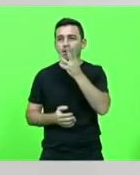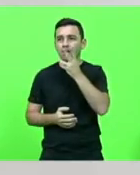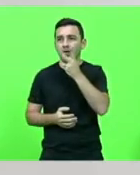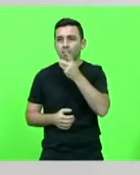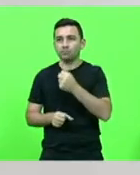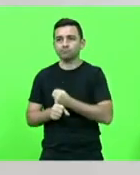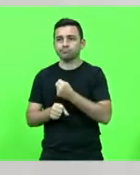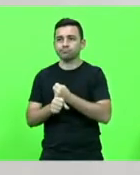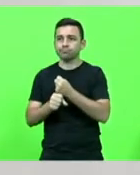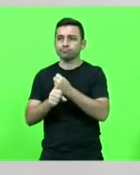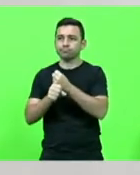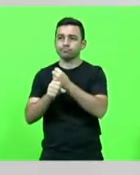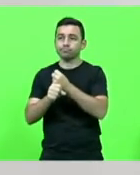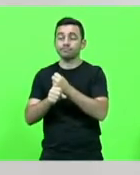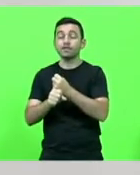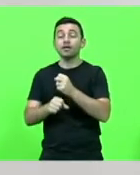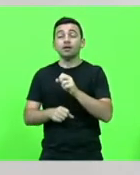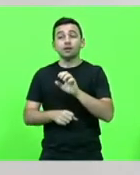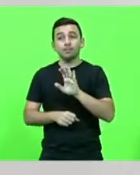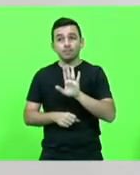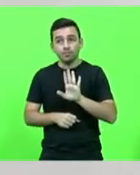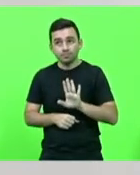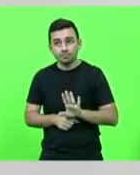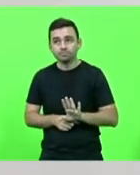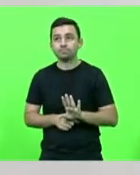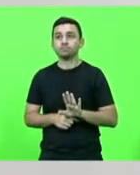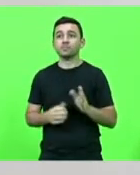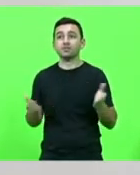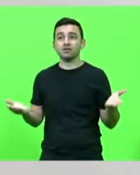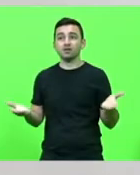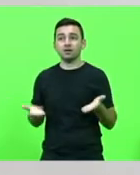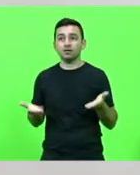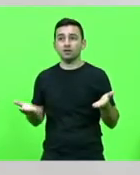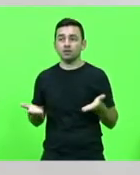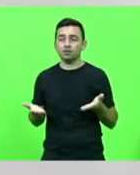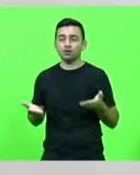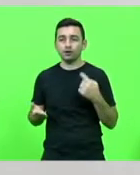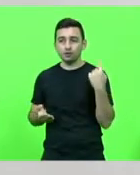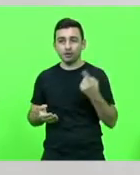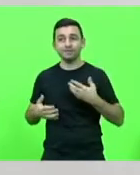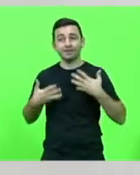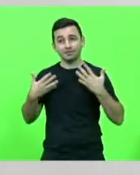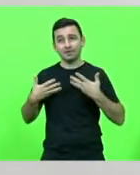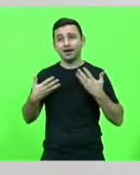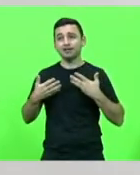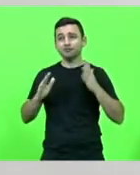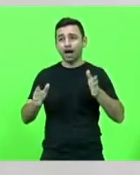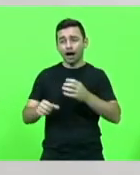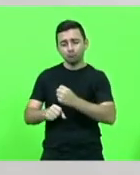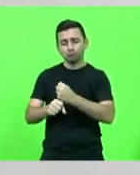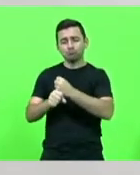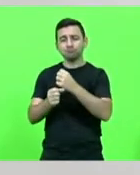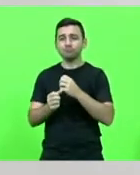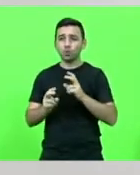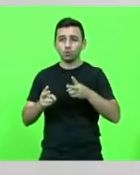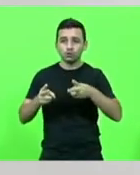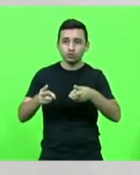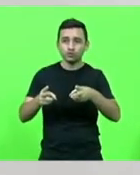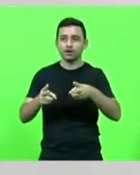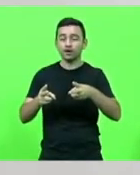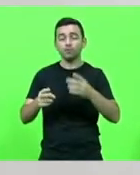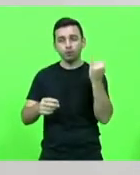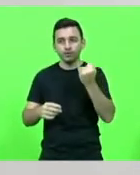mas de certa forma a gente está contente o quanto andou já estamos contentes o que a gente quer é que dê